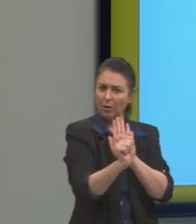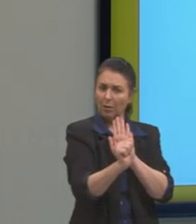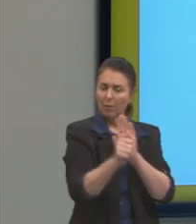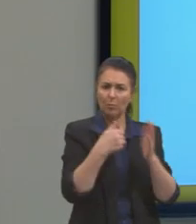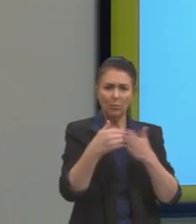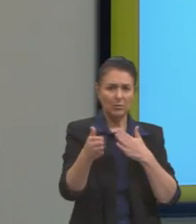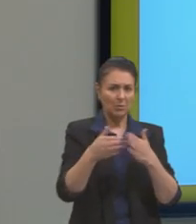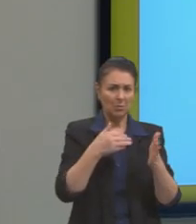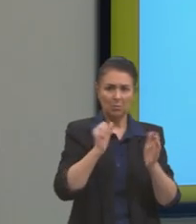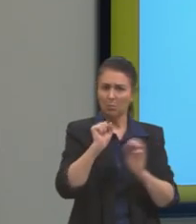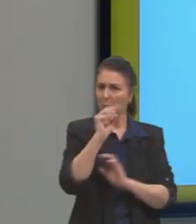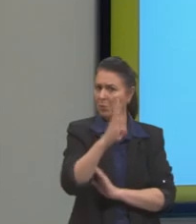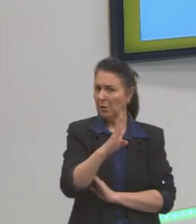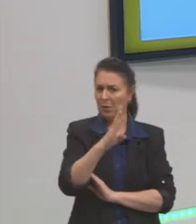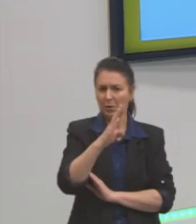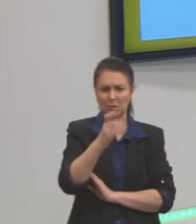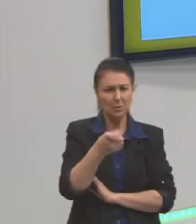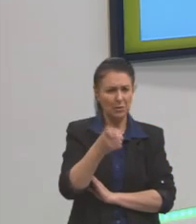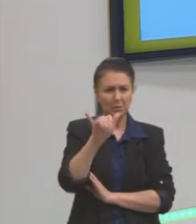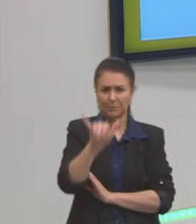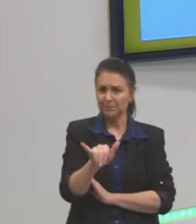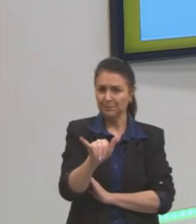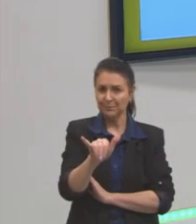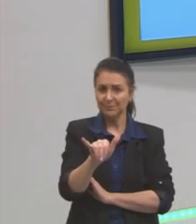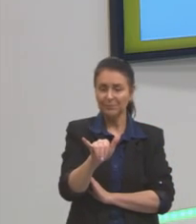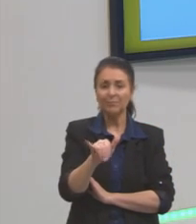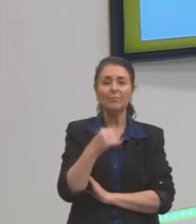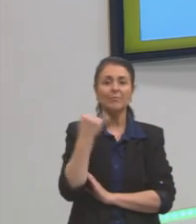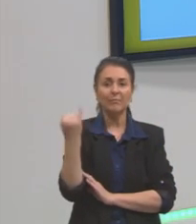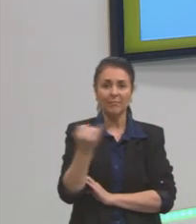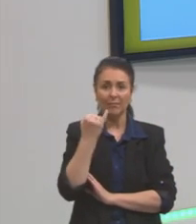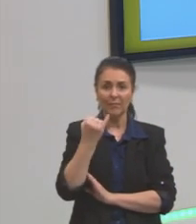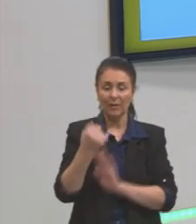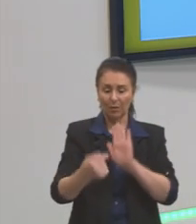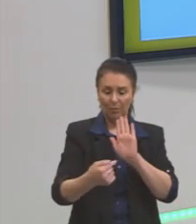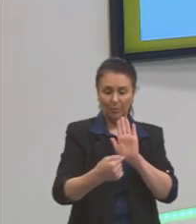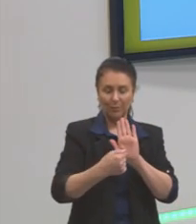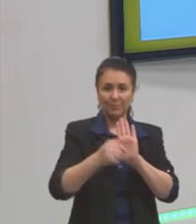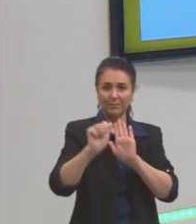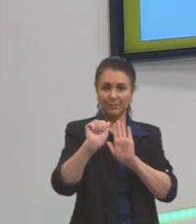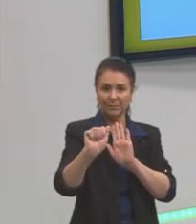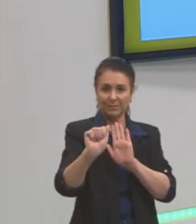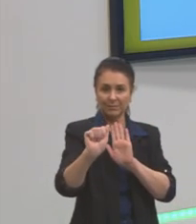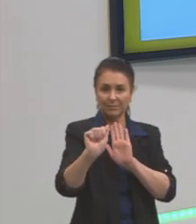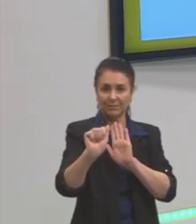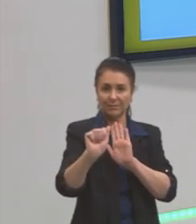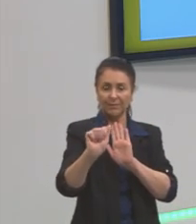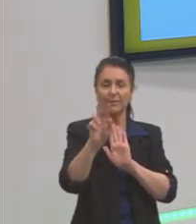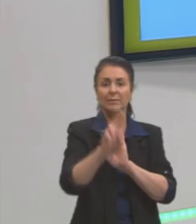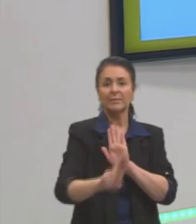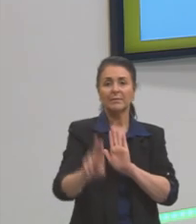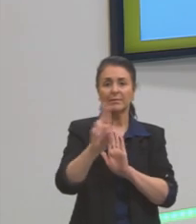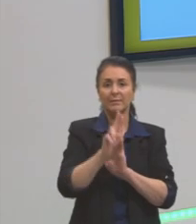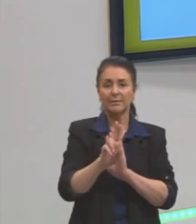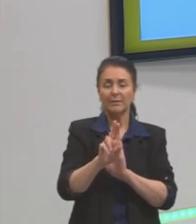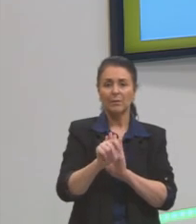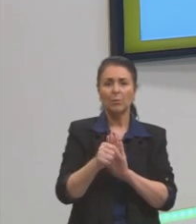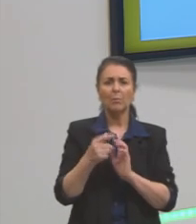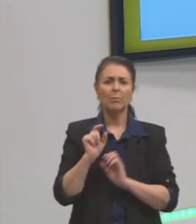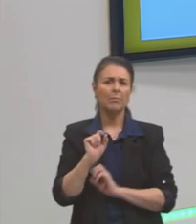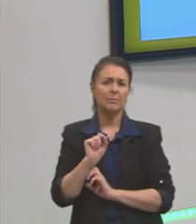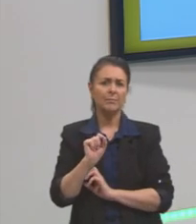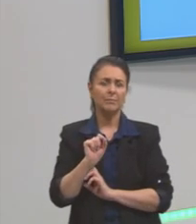poderia ser o ponto B, X e Y, então, é importante que esse ponto A seria um ponto utilizado, então, para